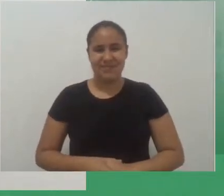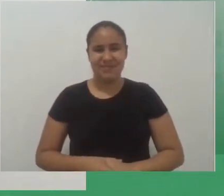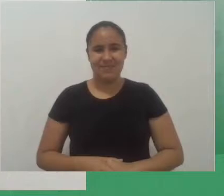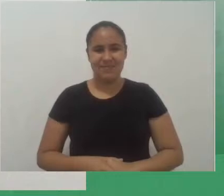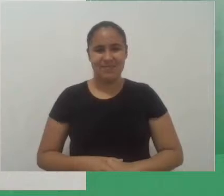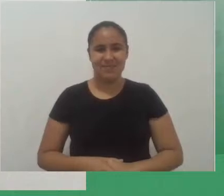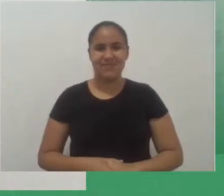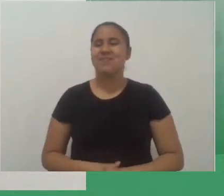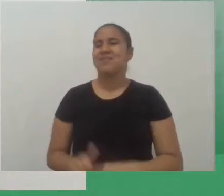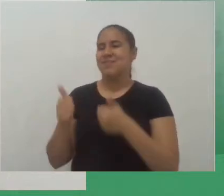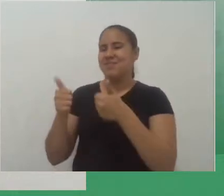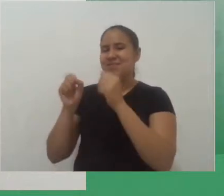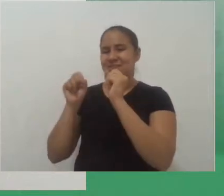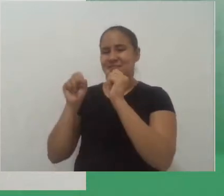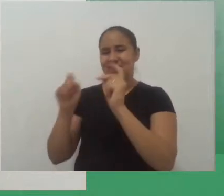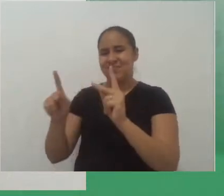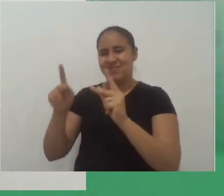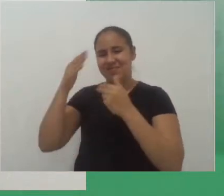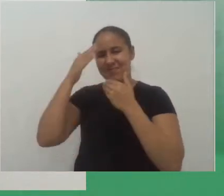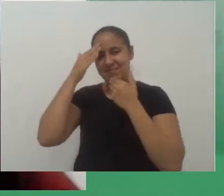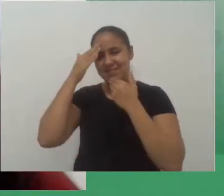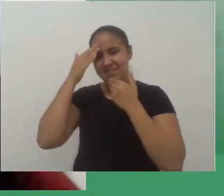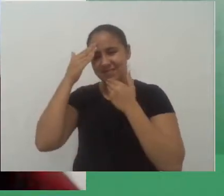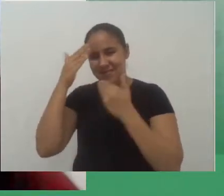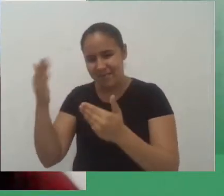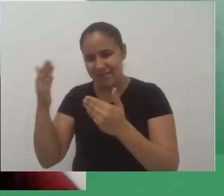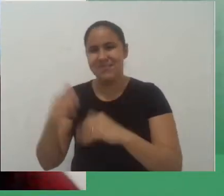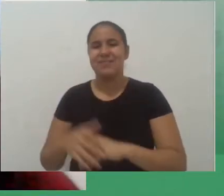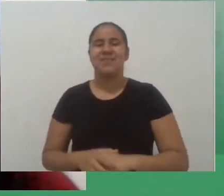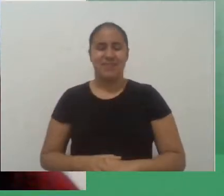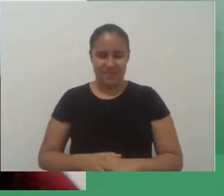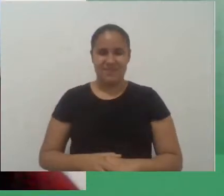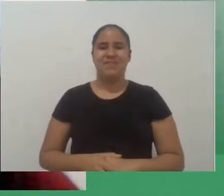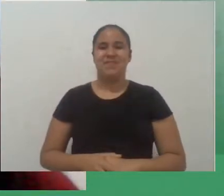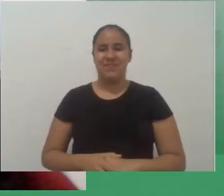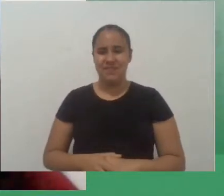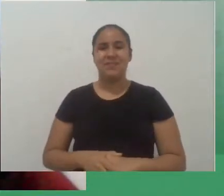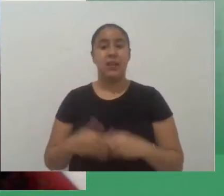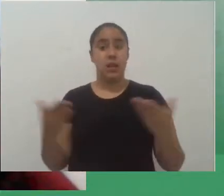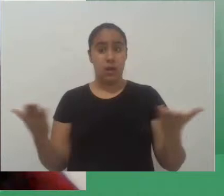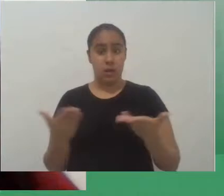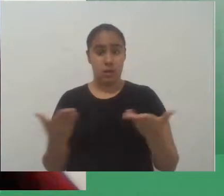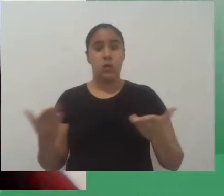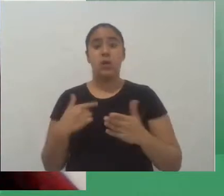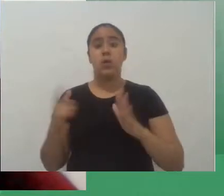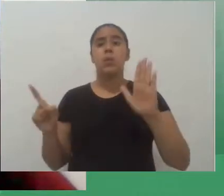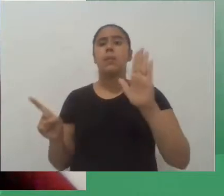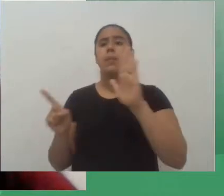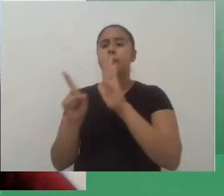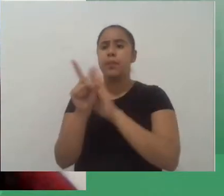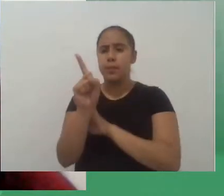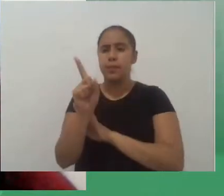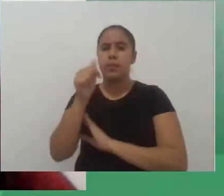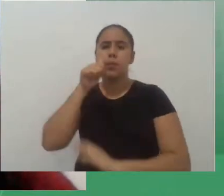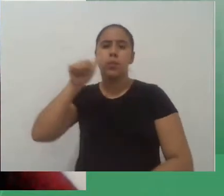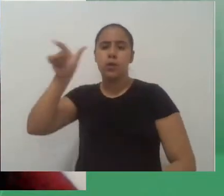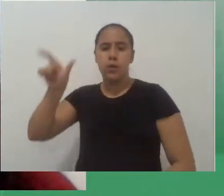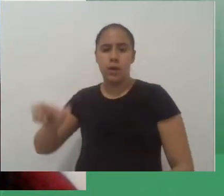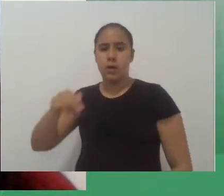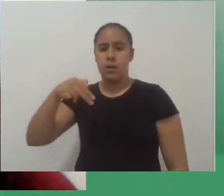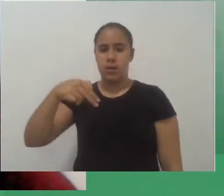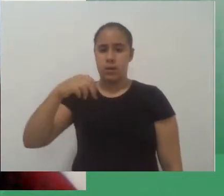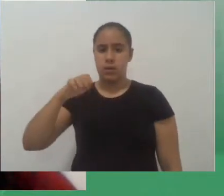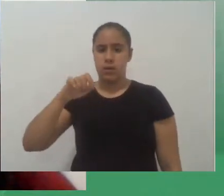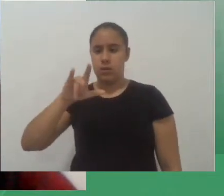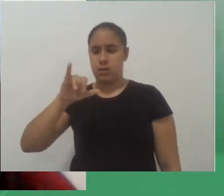Ok obrigada Carol eu vou fazer uma pergunta aqui para a Nelise e vou aproveitar